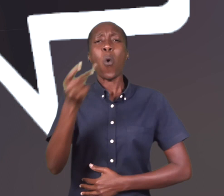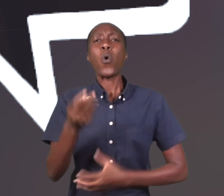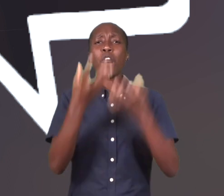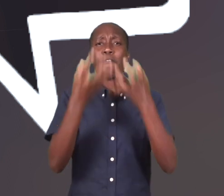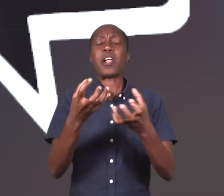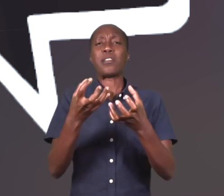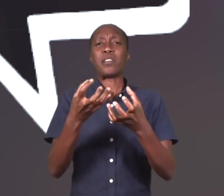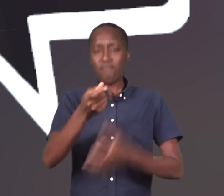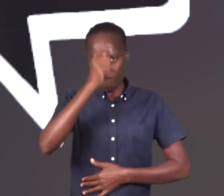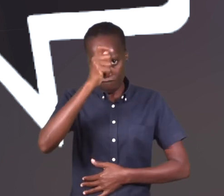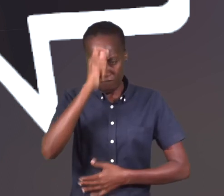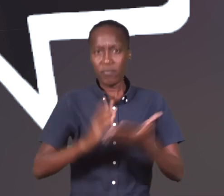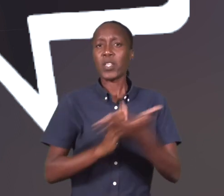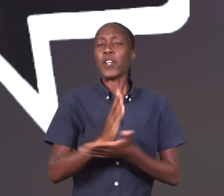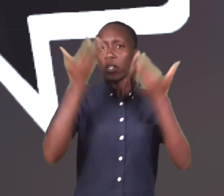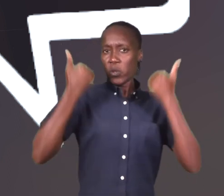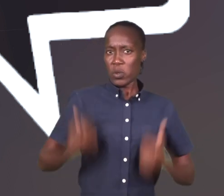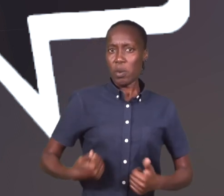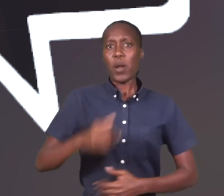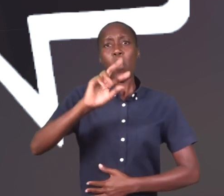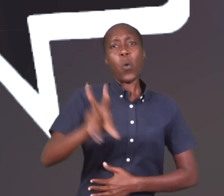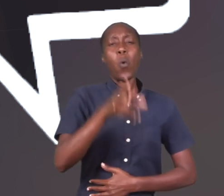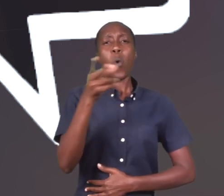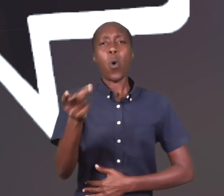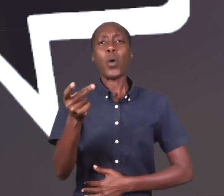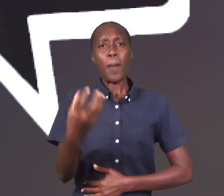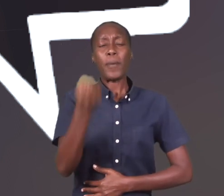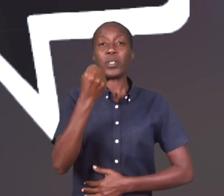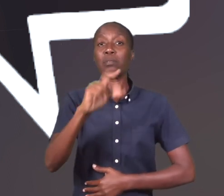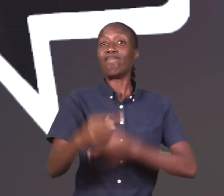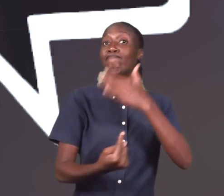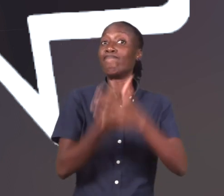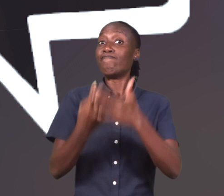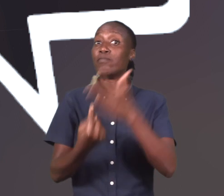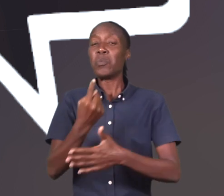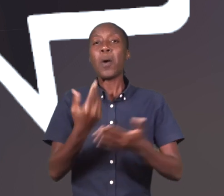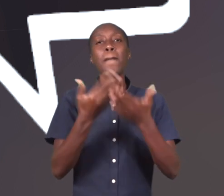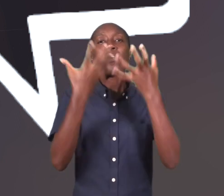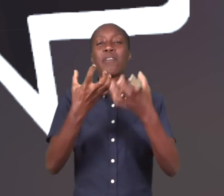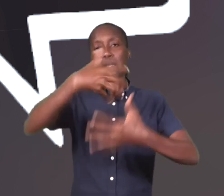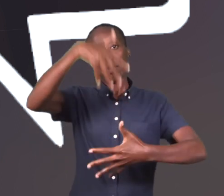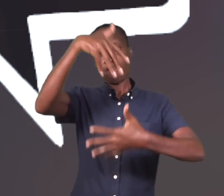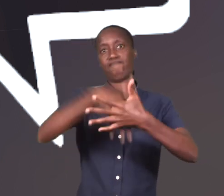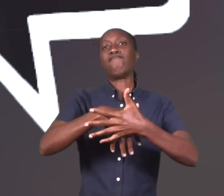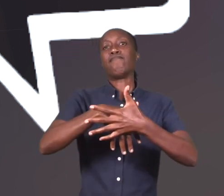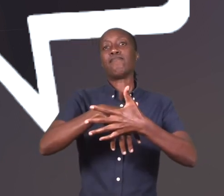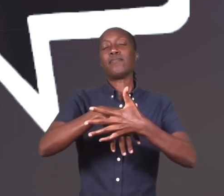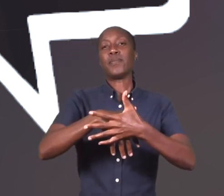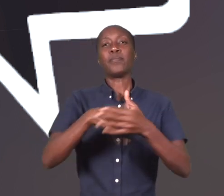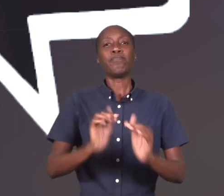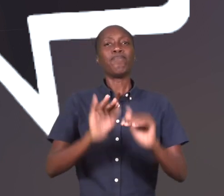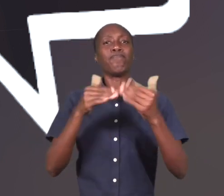outras violações dos direitos humanos que, de outra forma, poderiam passar despercebidas por desconhecimento.